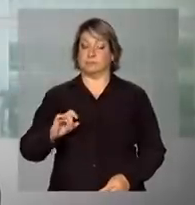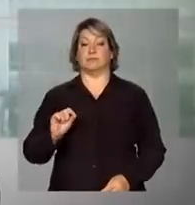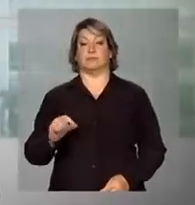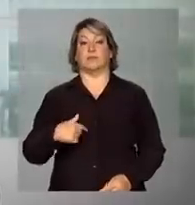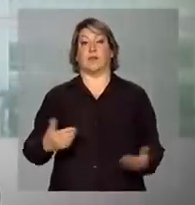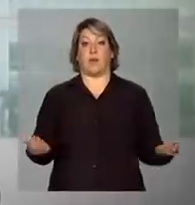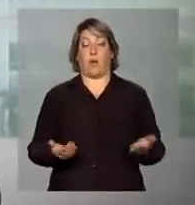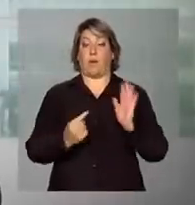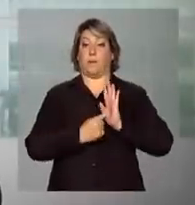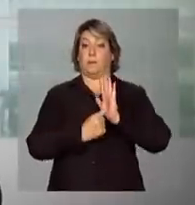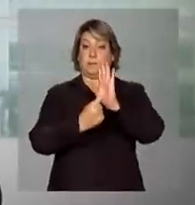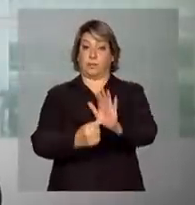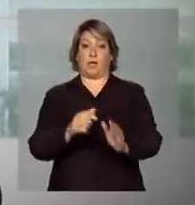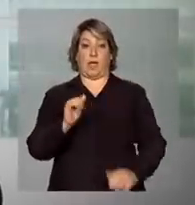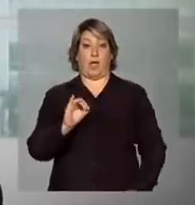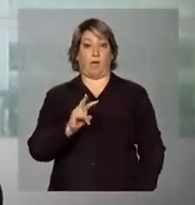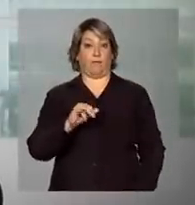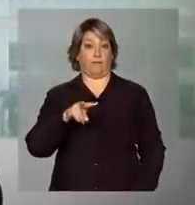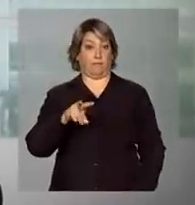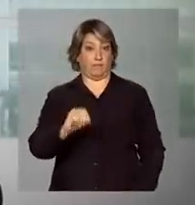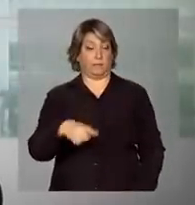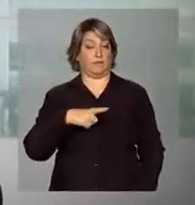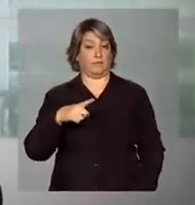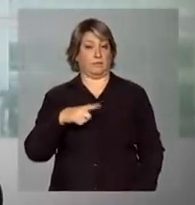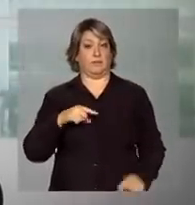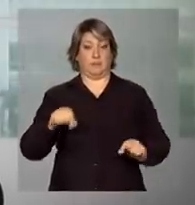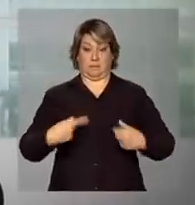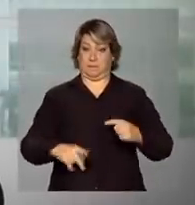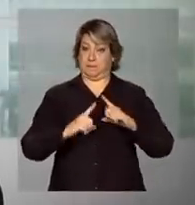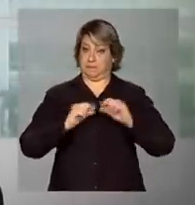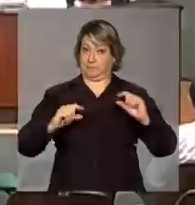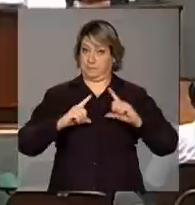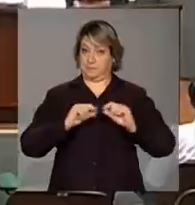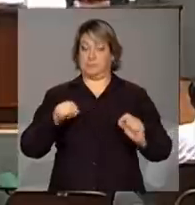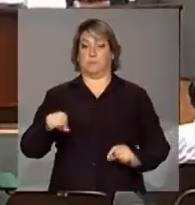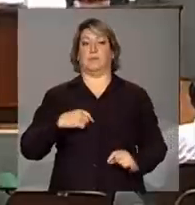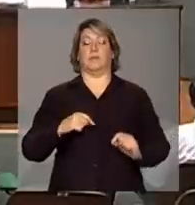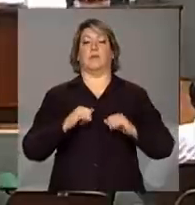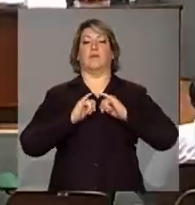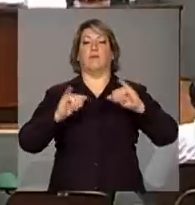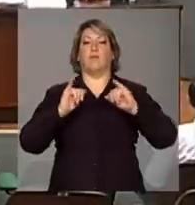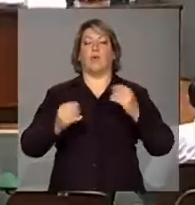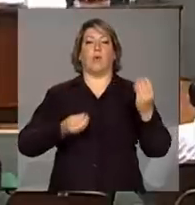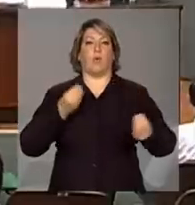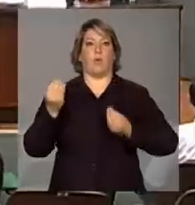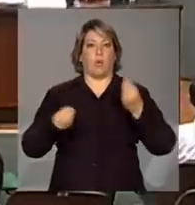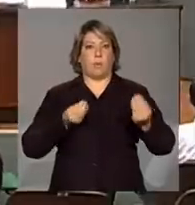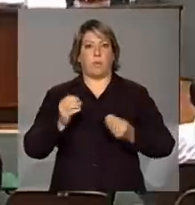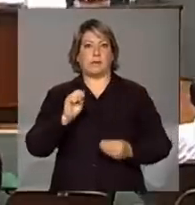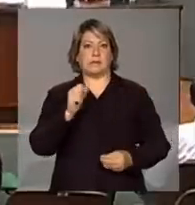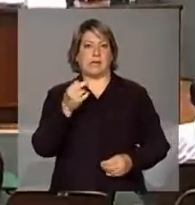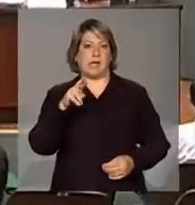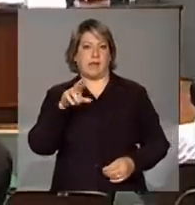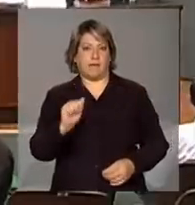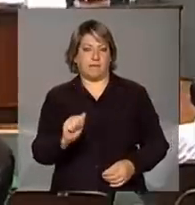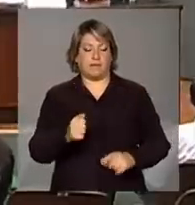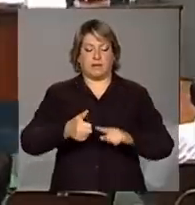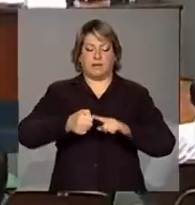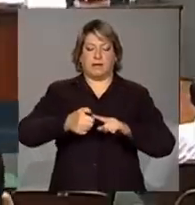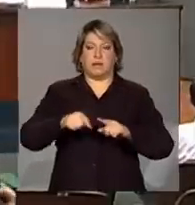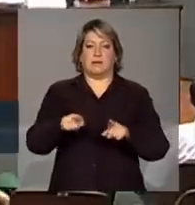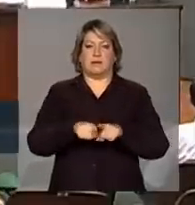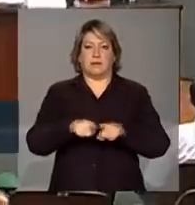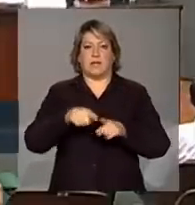Olá, interrompemos a programação para transmitir ao vivo de Brasília a divulgação do levantamento das safras de grãos e cana-de